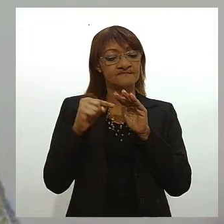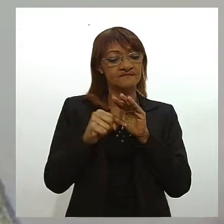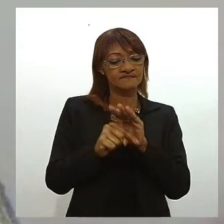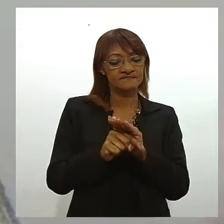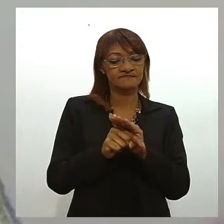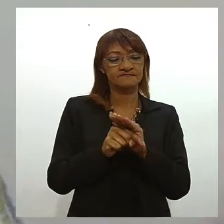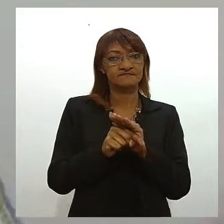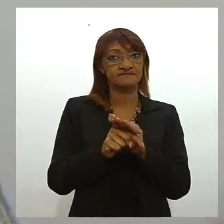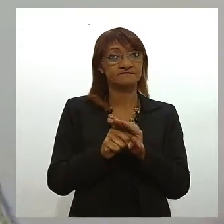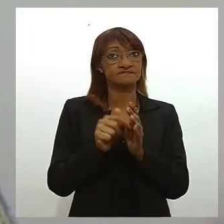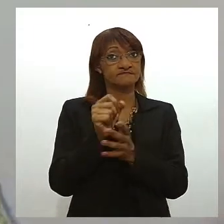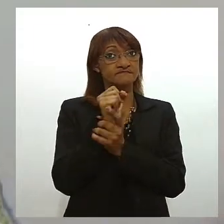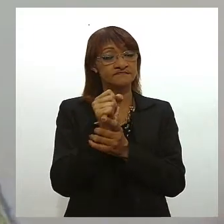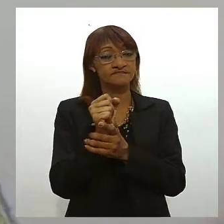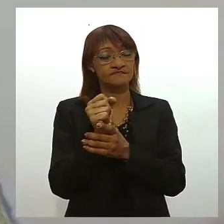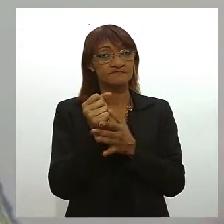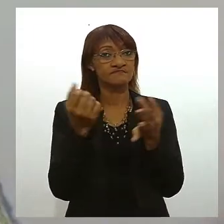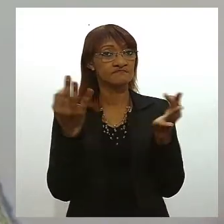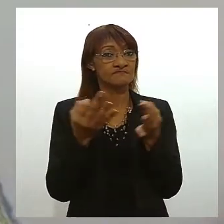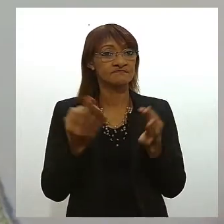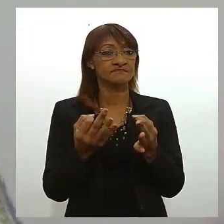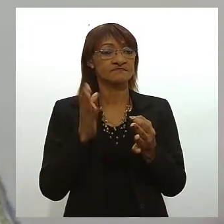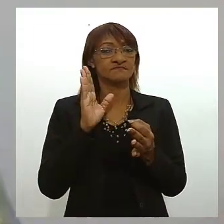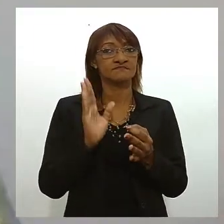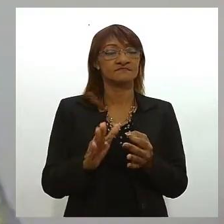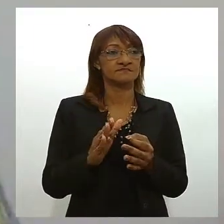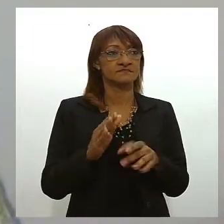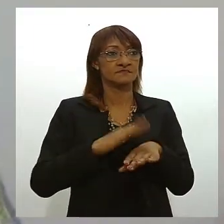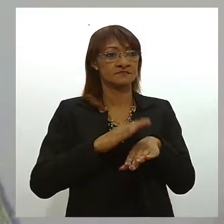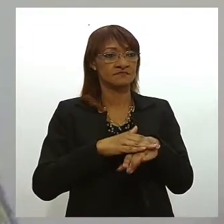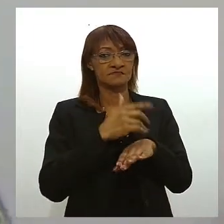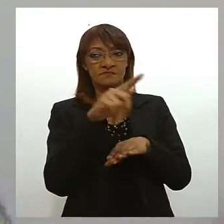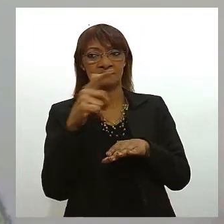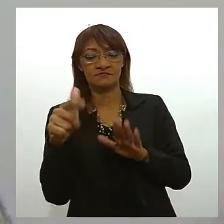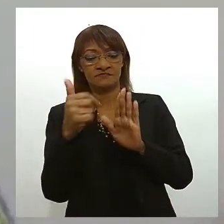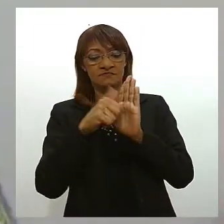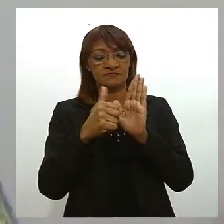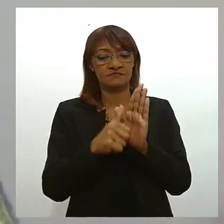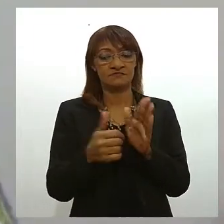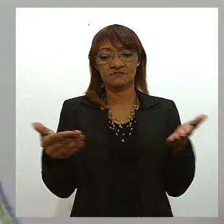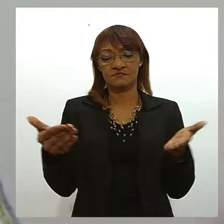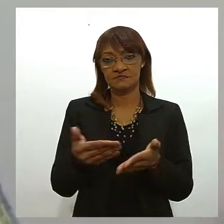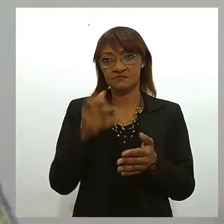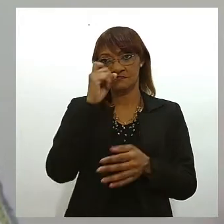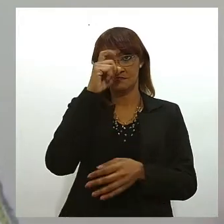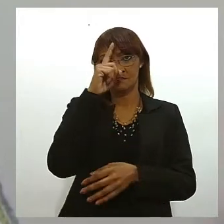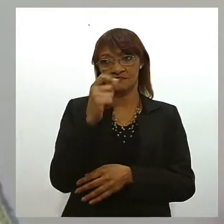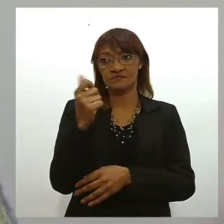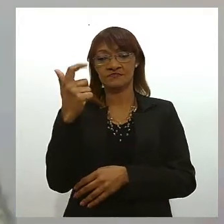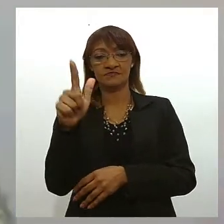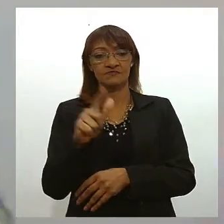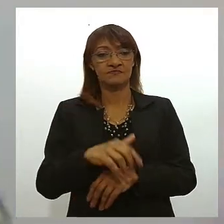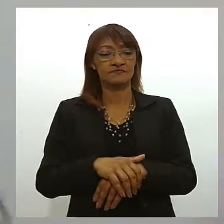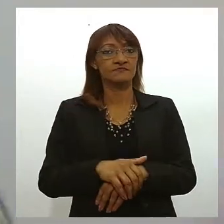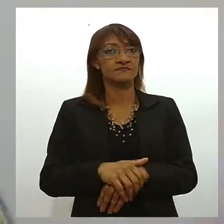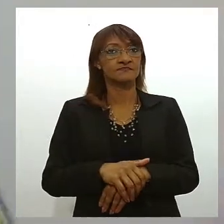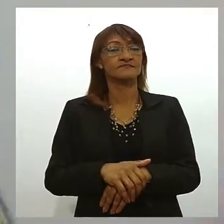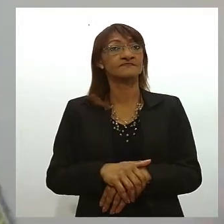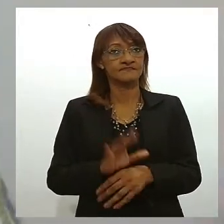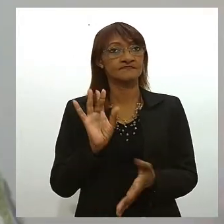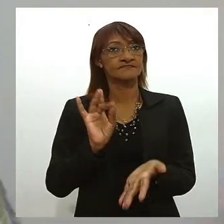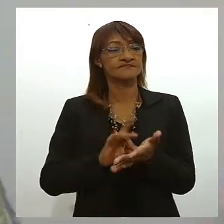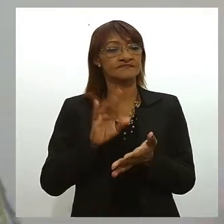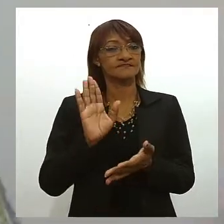qualificados, tanto avaliados pelo Hospital Hermosa do Cruz, como agora pelo Hospital Munho de Ventes. Então, o núcleo de segurança, ele realmente